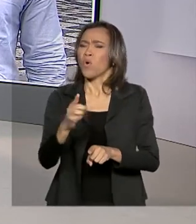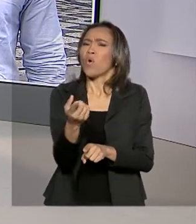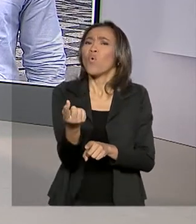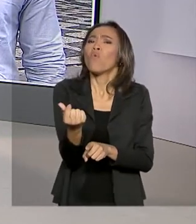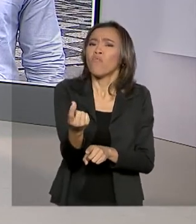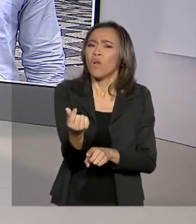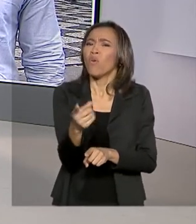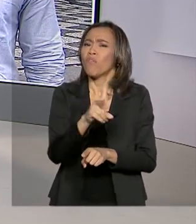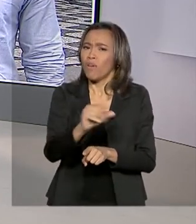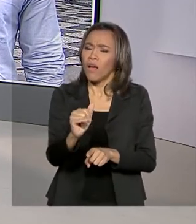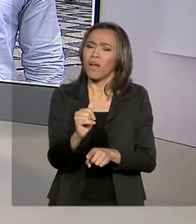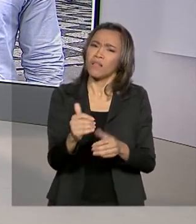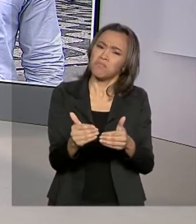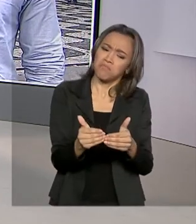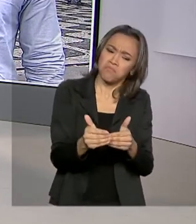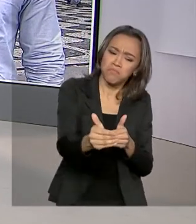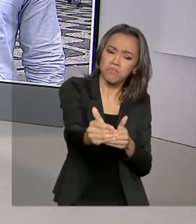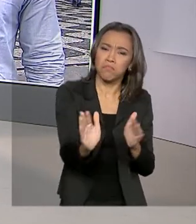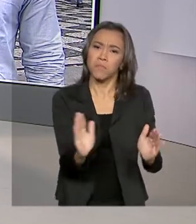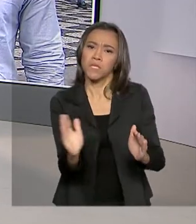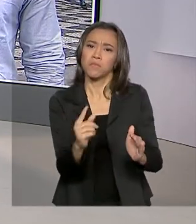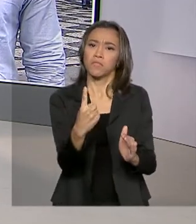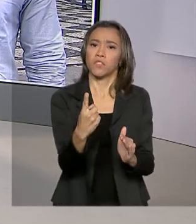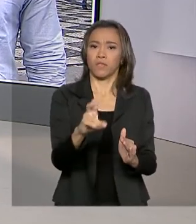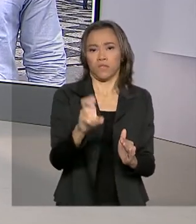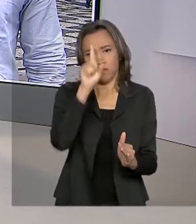Tiago Pimenta, direto do Rio de Janeiro. Bom dia para você.